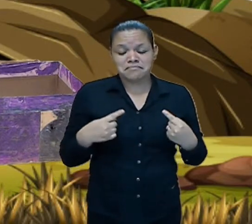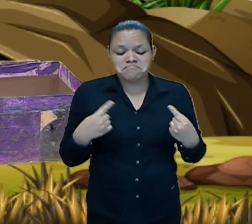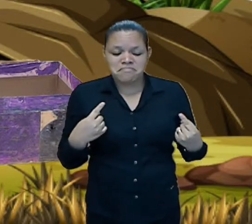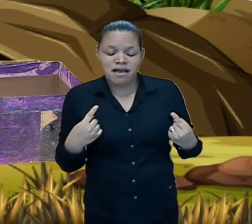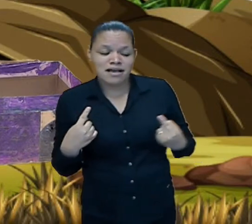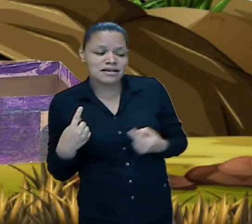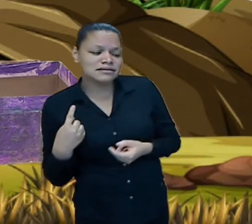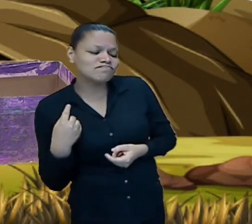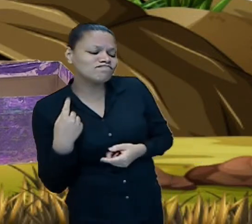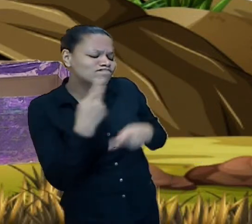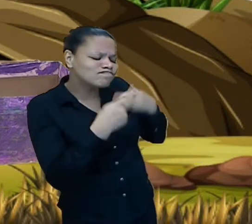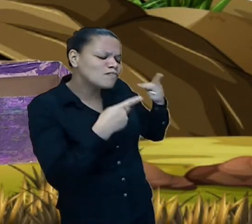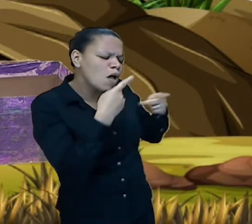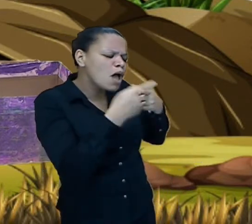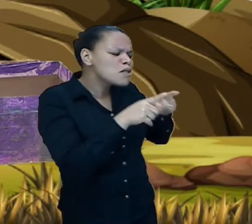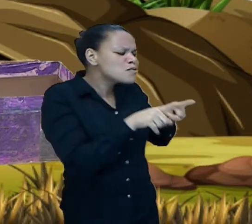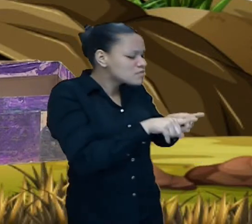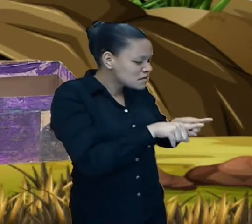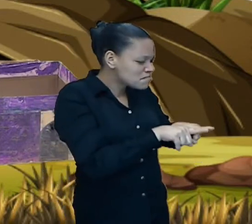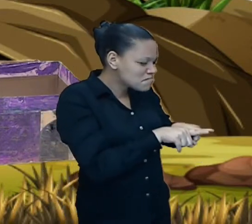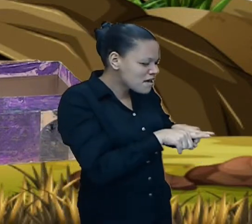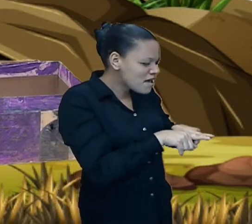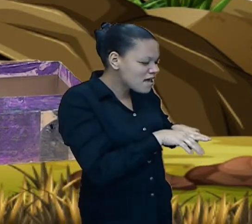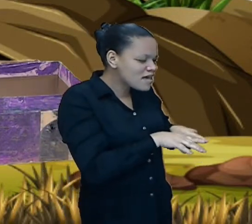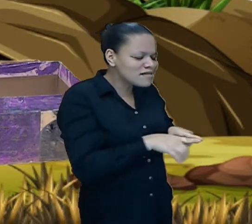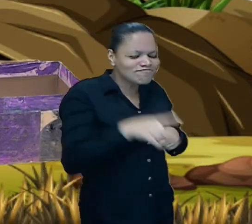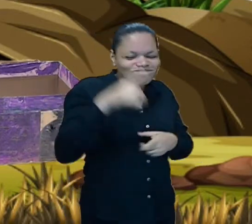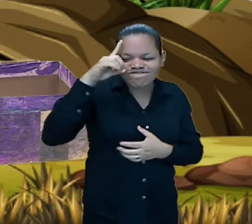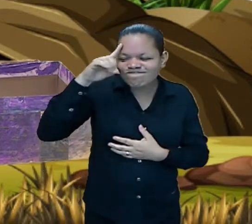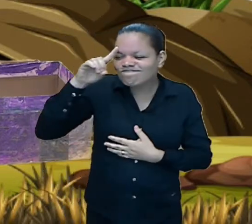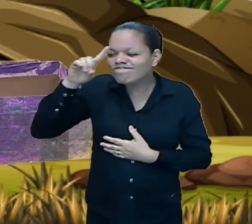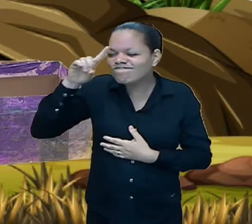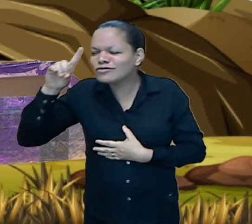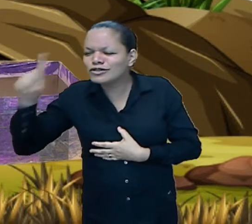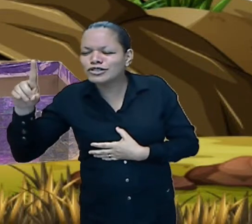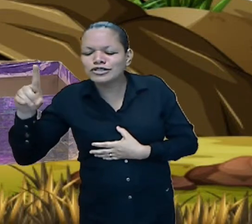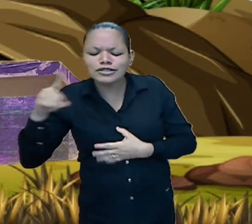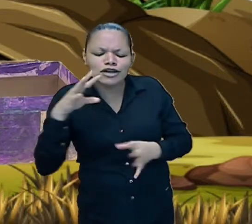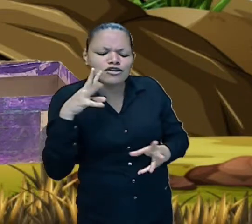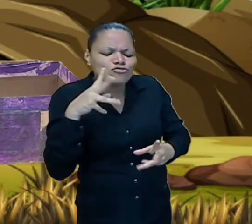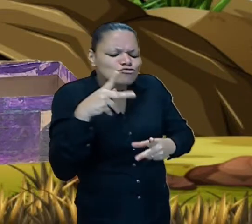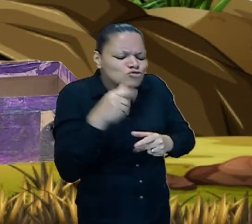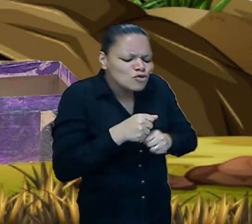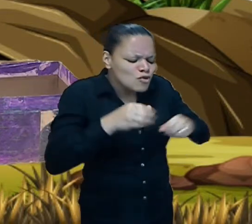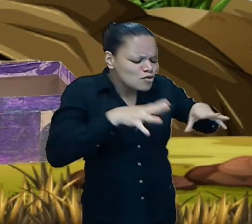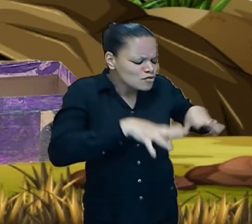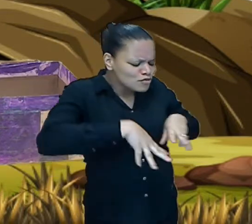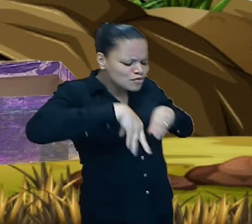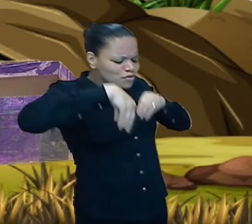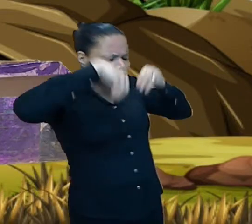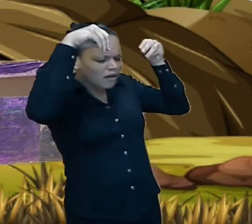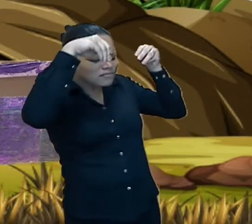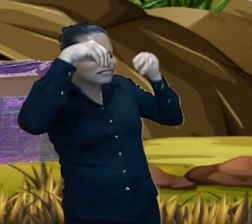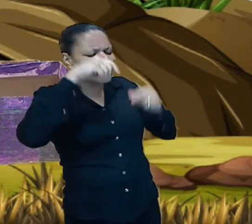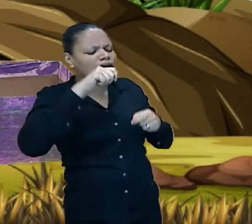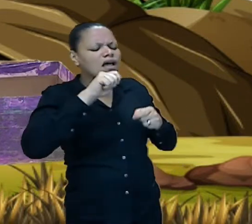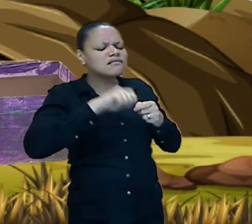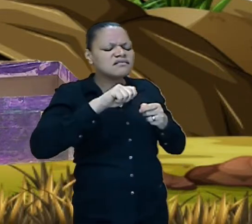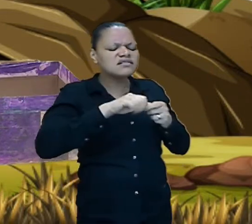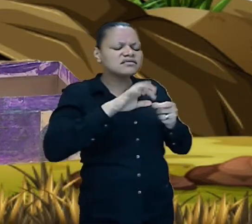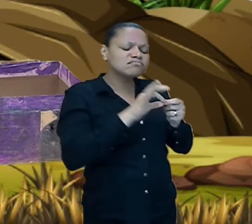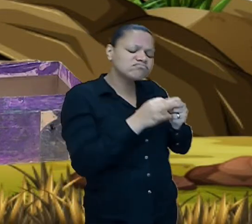que passava o dia inteiro no castelo fazendo tricô jogando